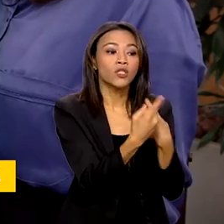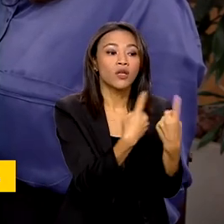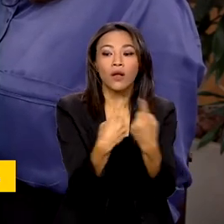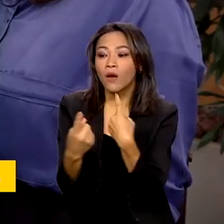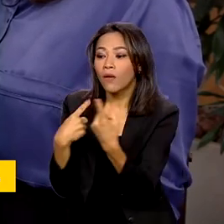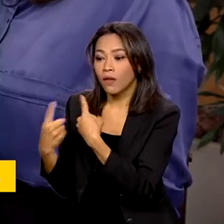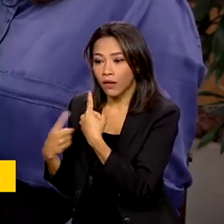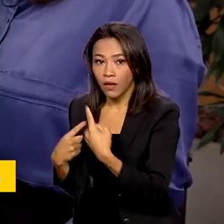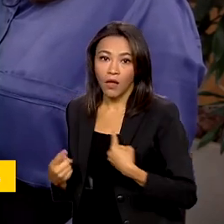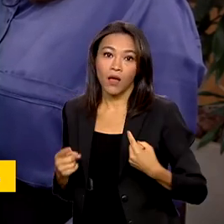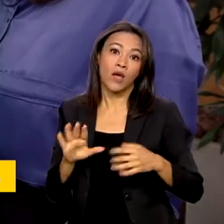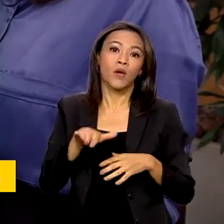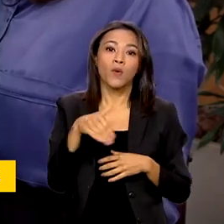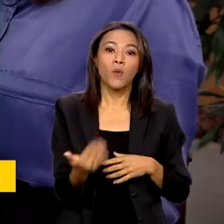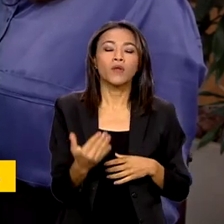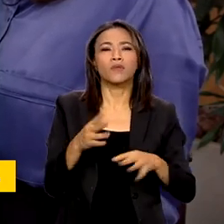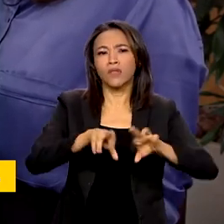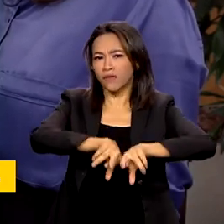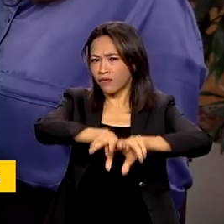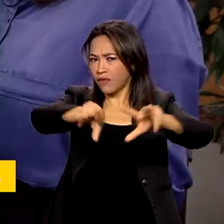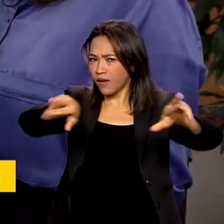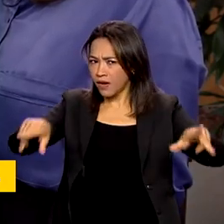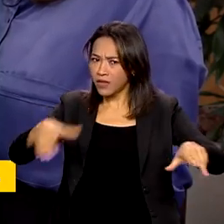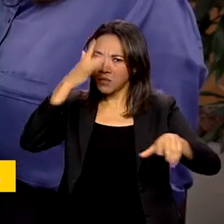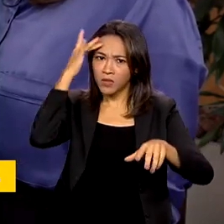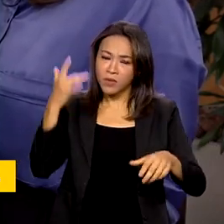Mariana, quando você faz a várias mãos, a possibilidade de errar é menor.